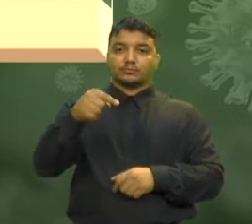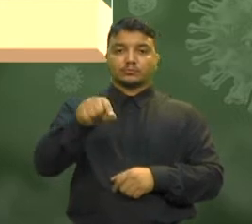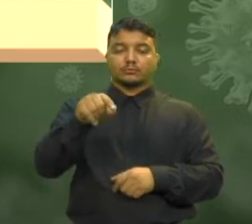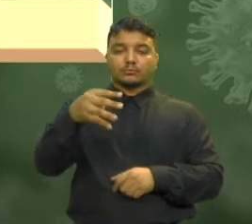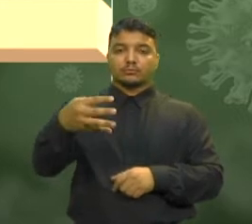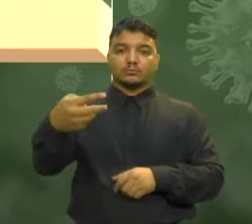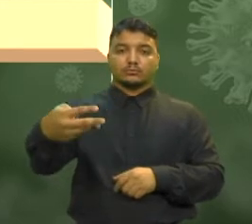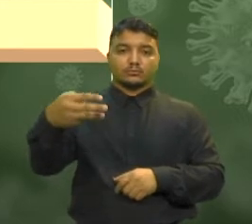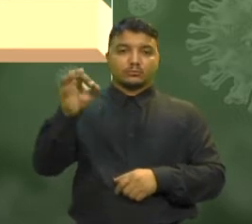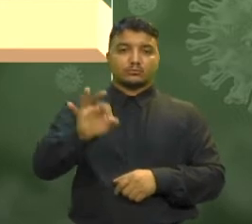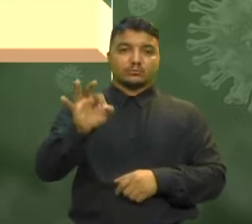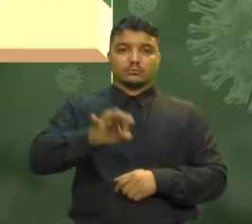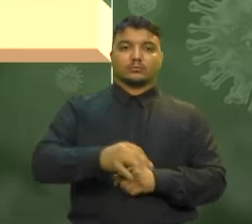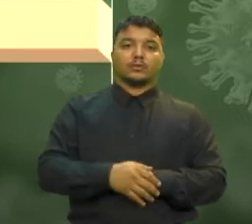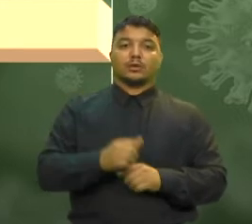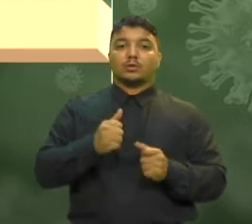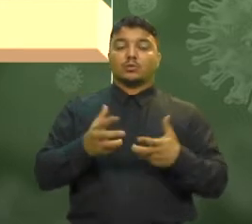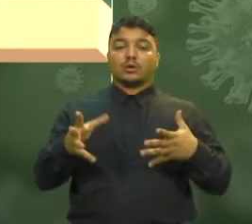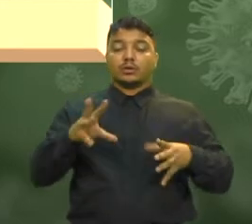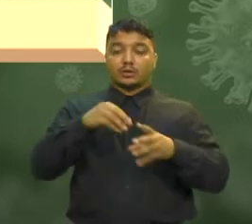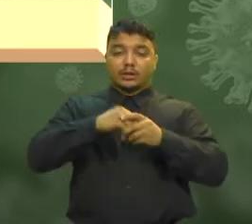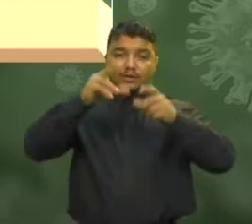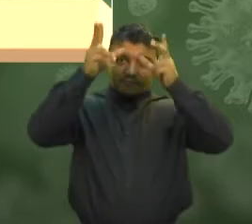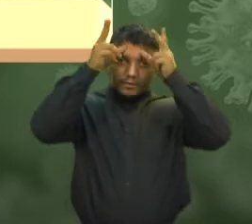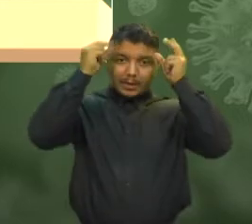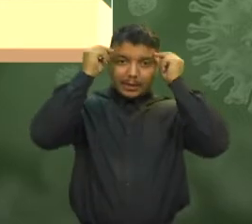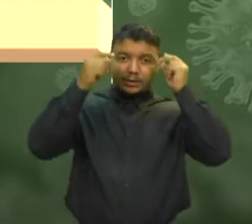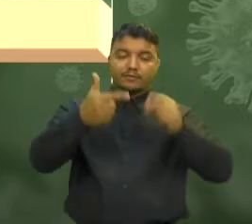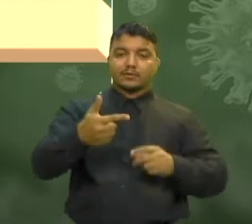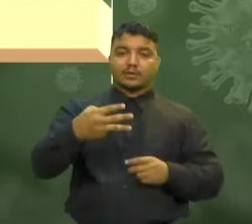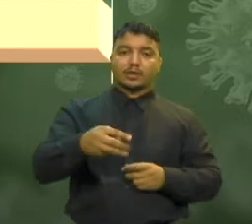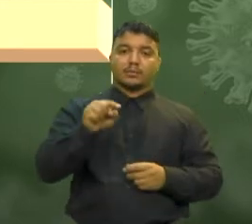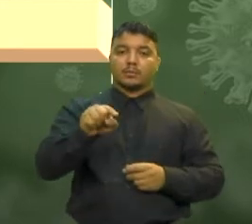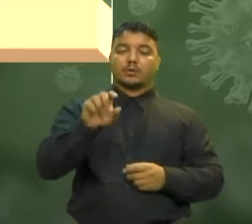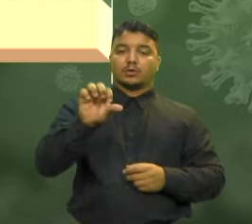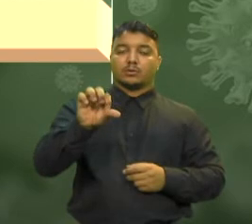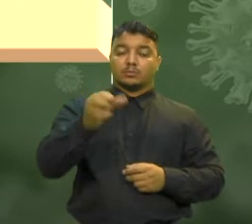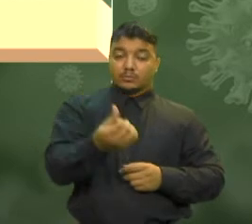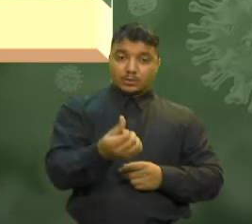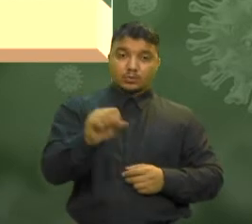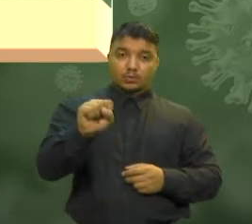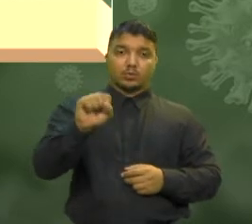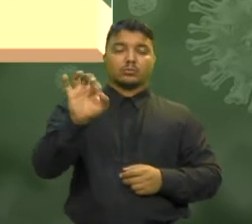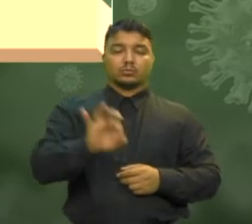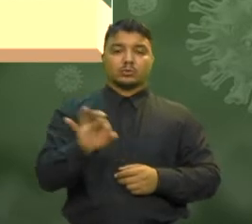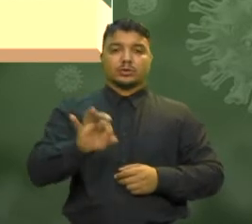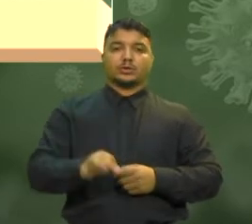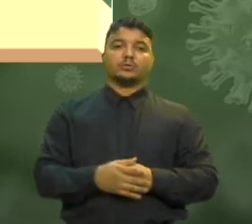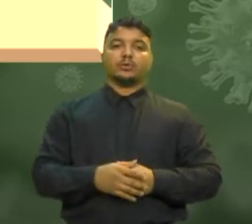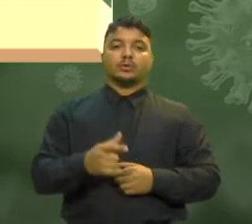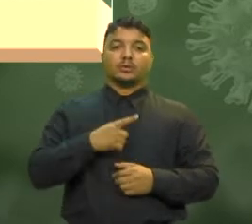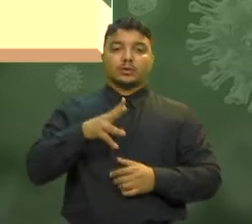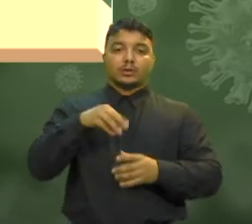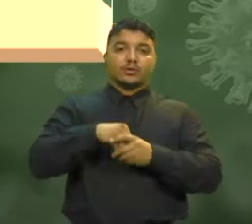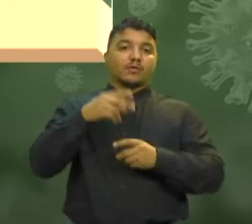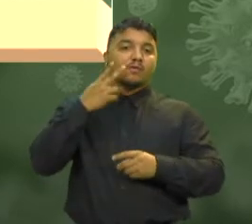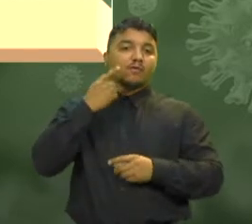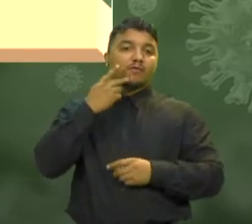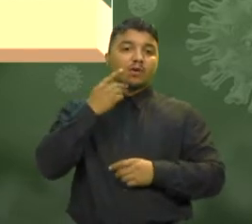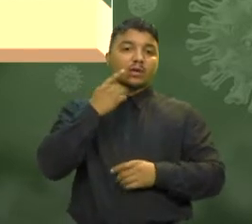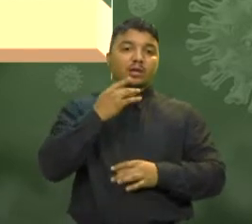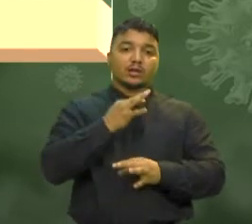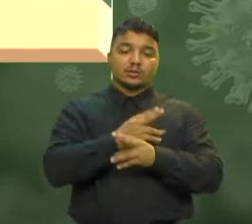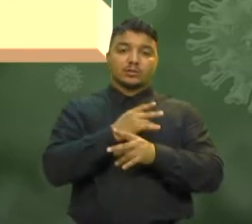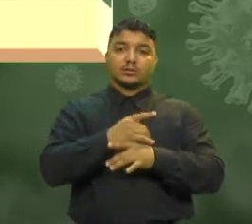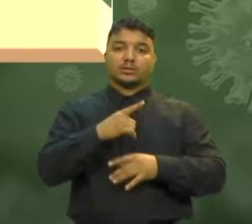,43% E nas enfermarias, 23,68% Sobre o cenário em